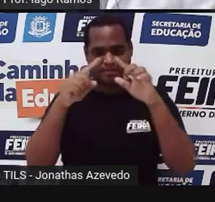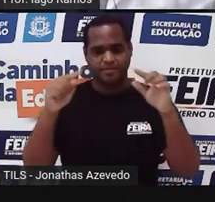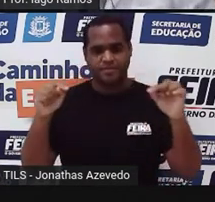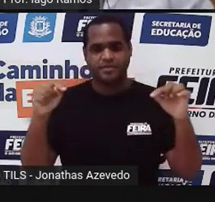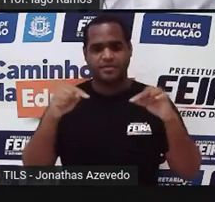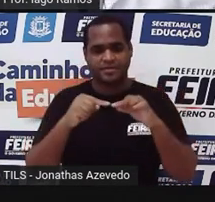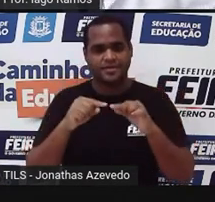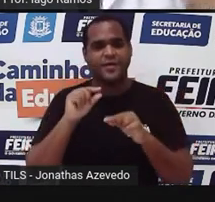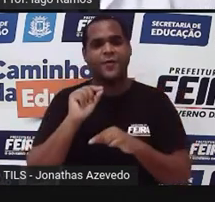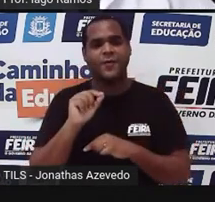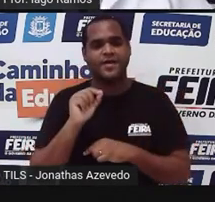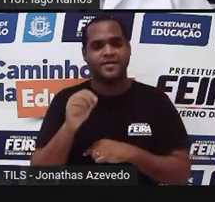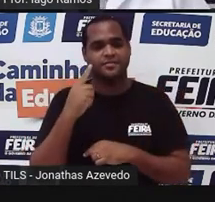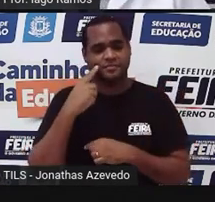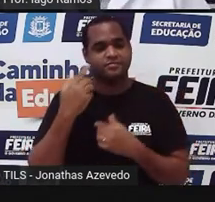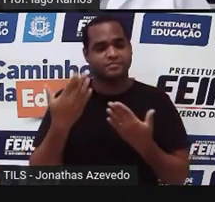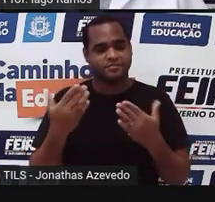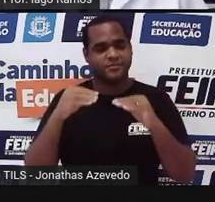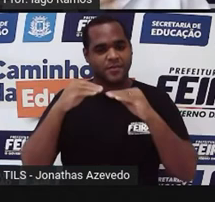que está deitada na horizontal.